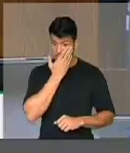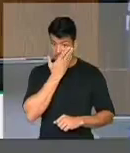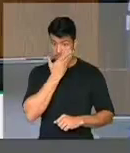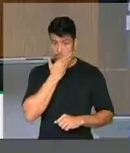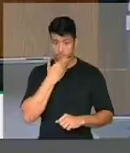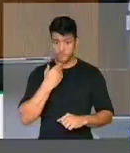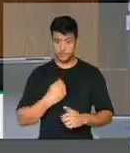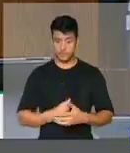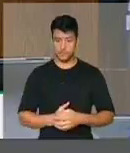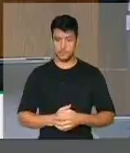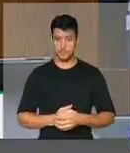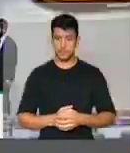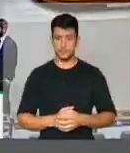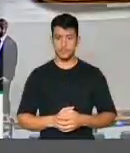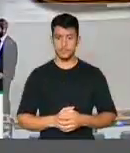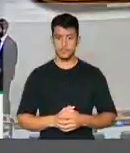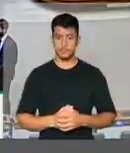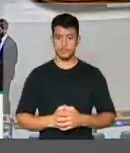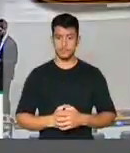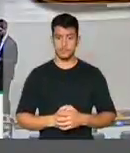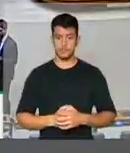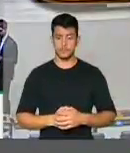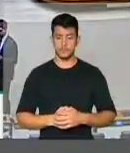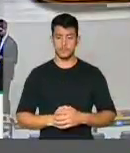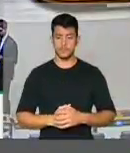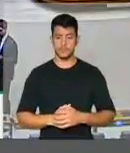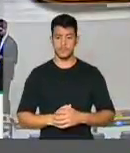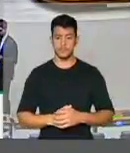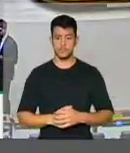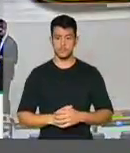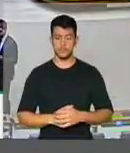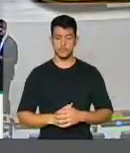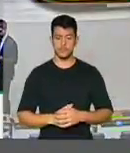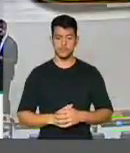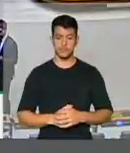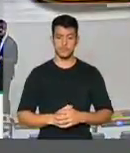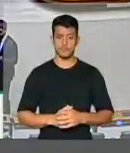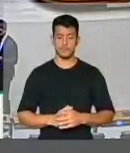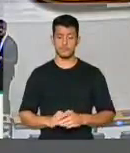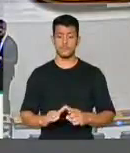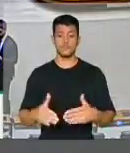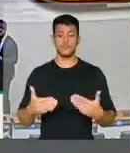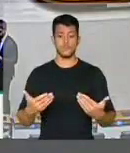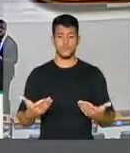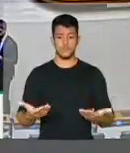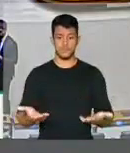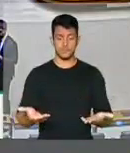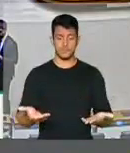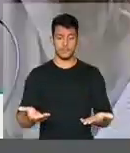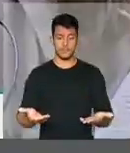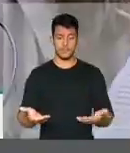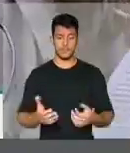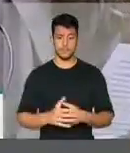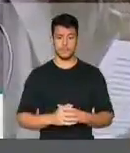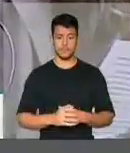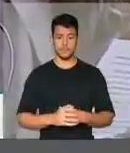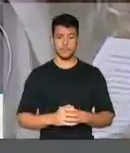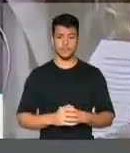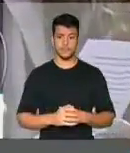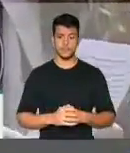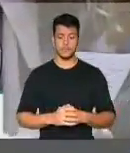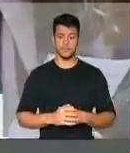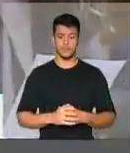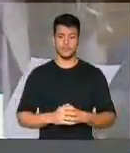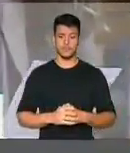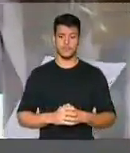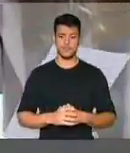Eu estava aqui na palavra, vou conceder um minuto e depois nós voltamos. Presidente, no início de 2018, eu apresentei o projeto de